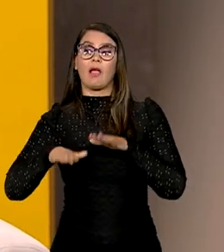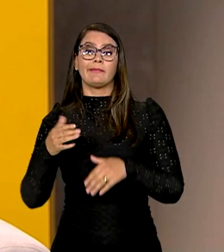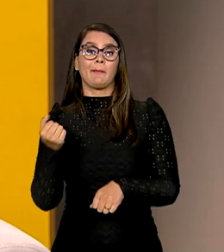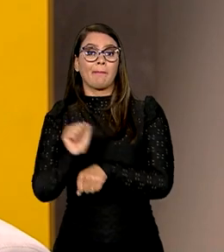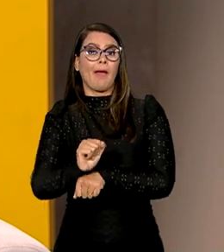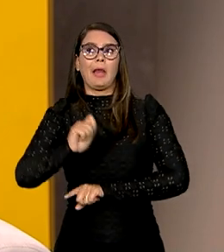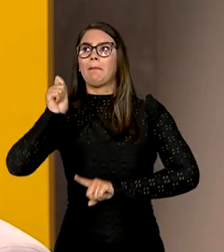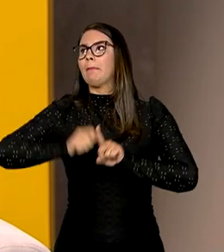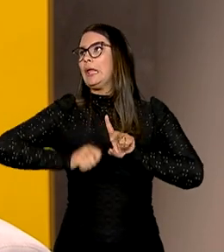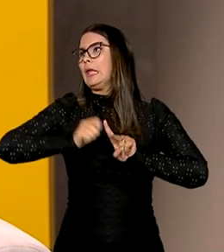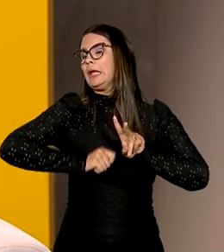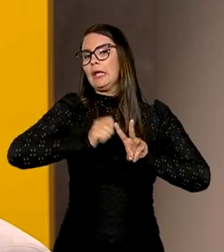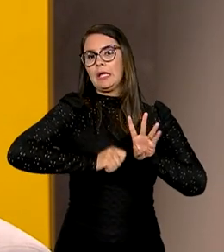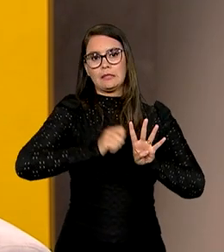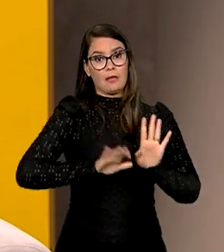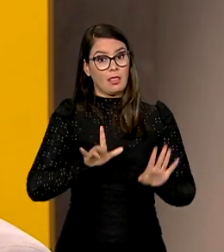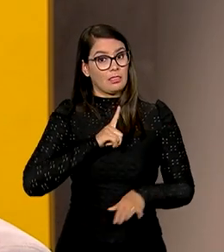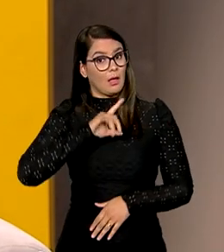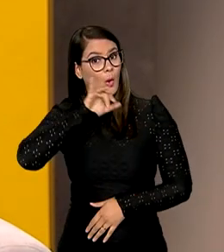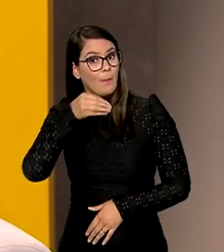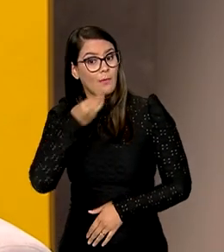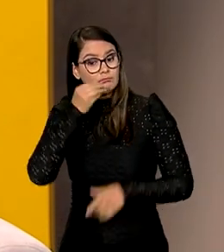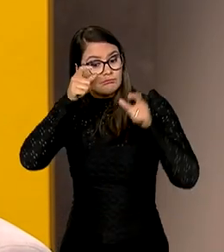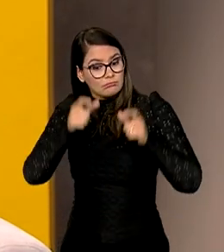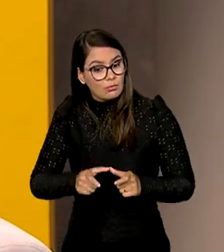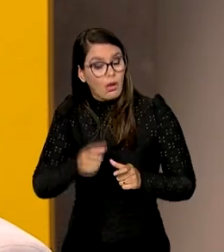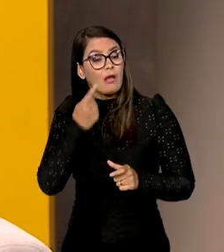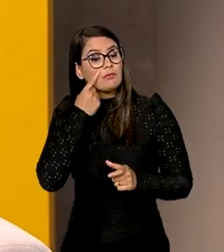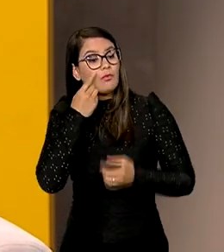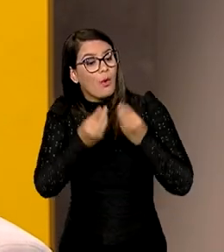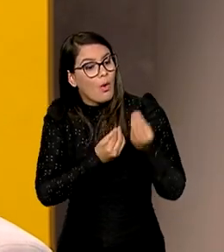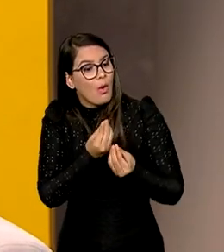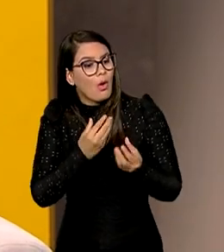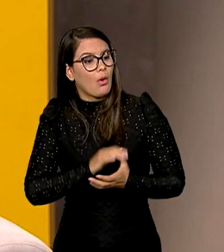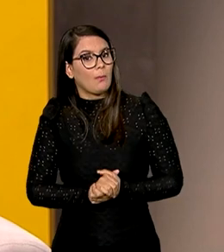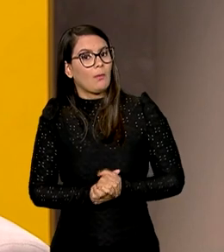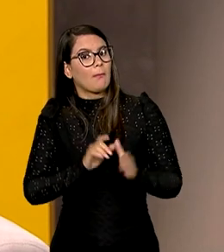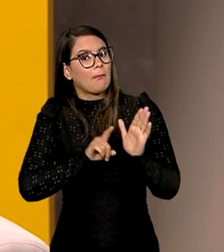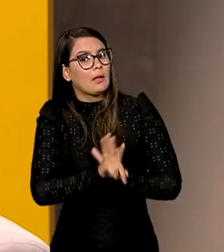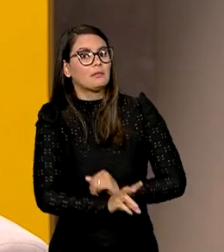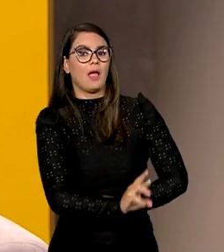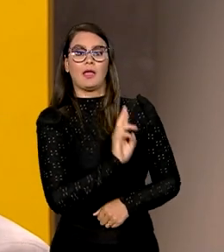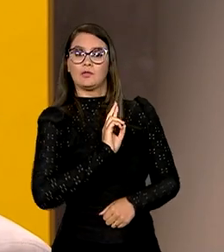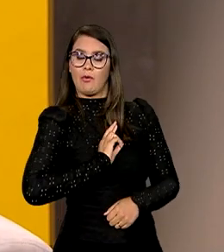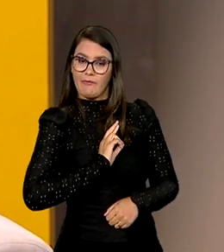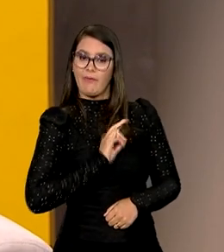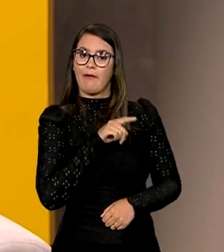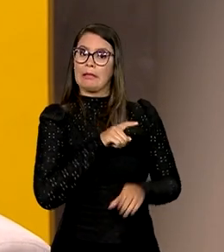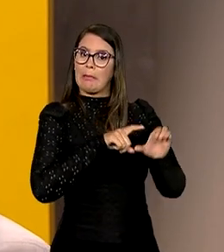por meses. E você tem a oportunidade ali, em loco, de consultar, de ter ali resolvido aquela